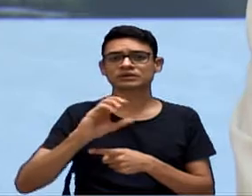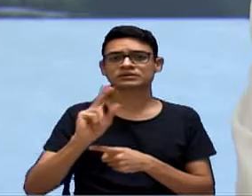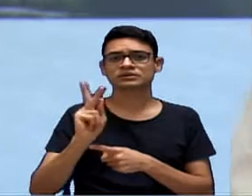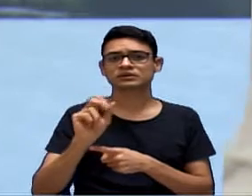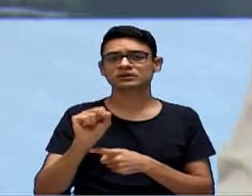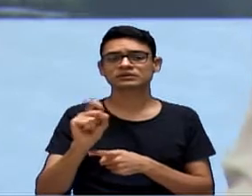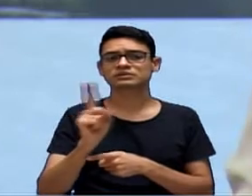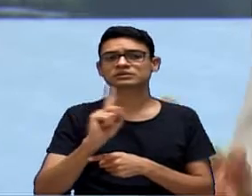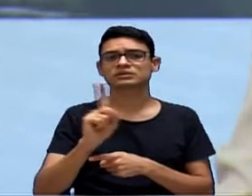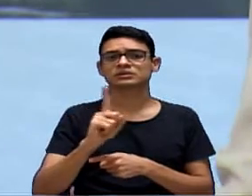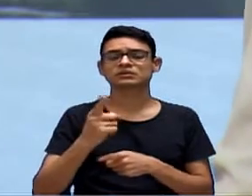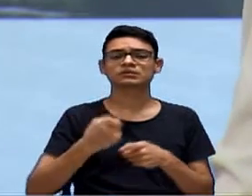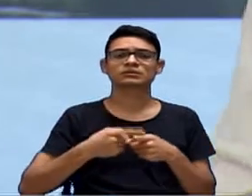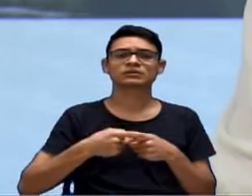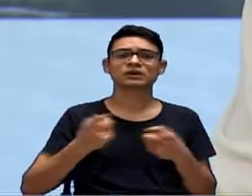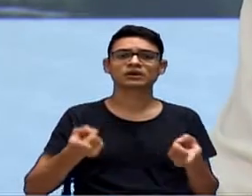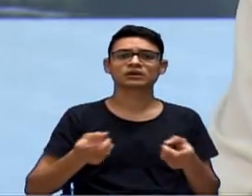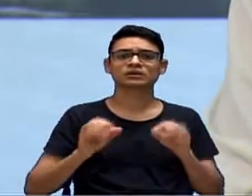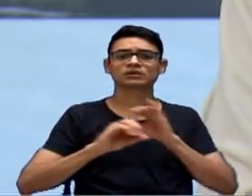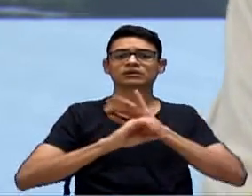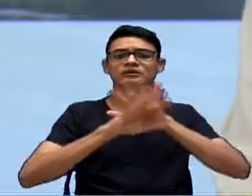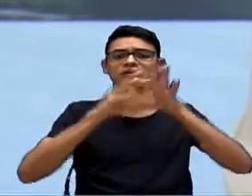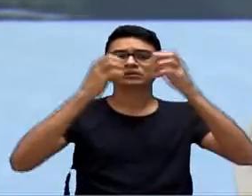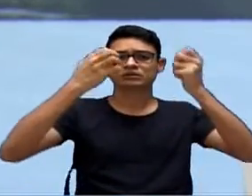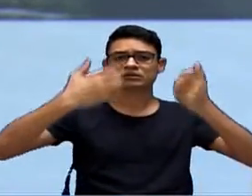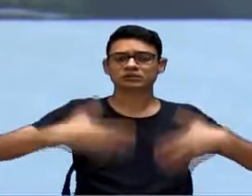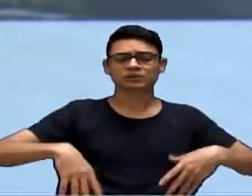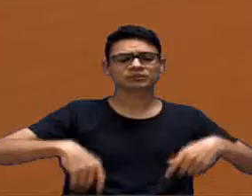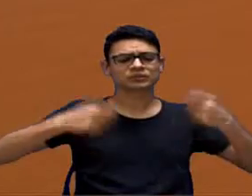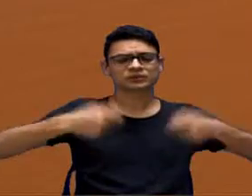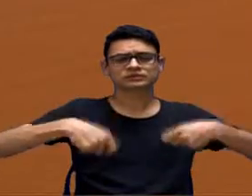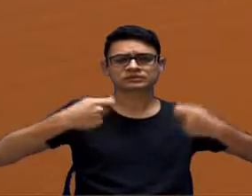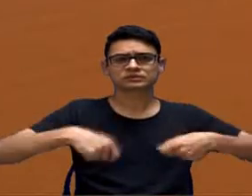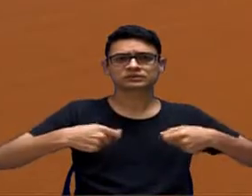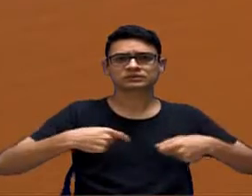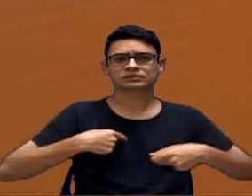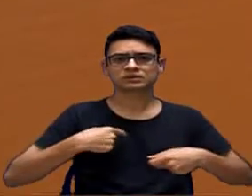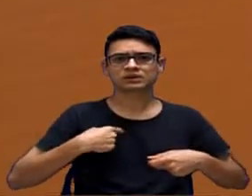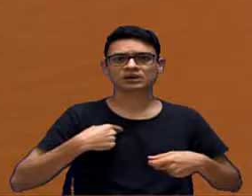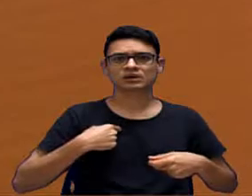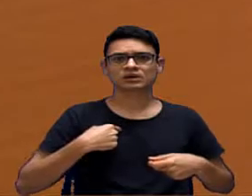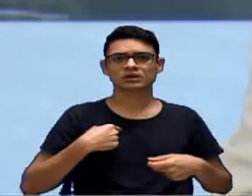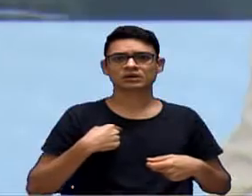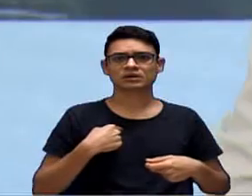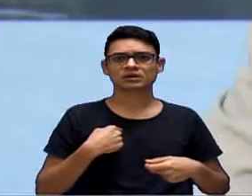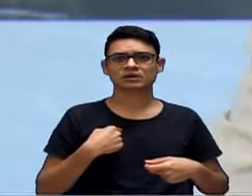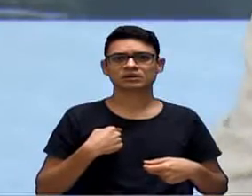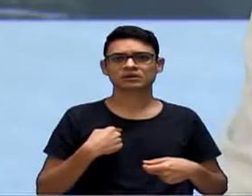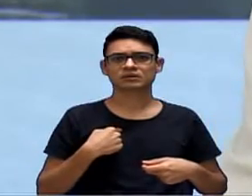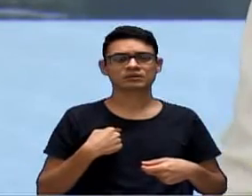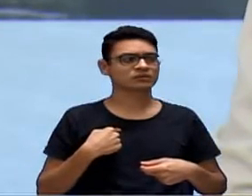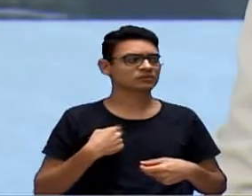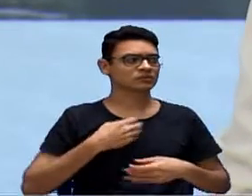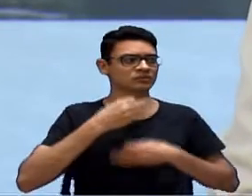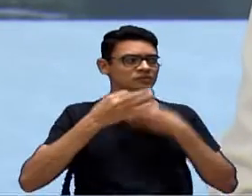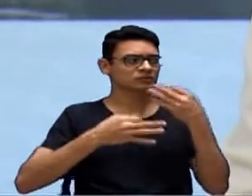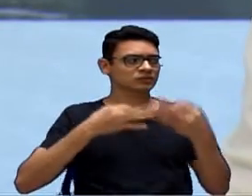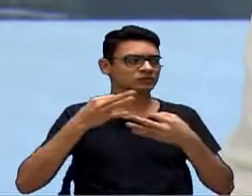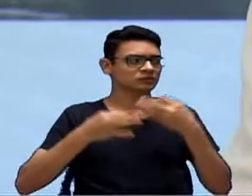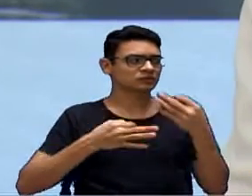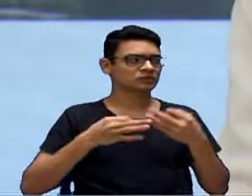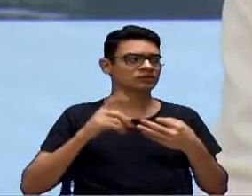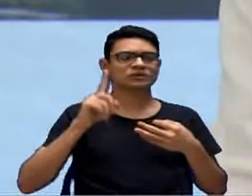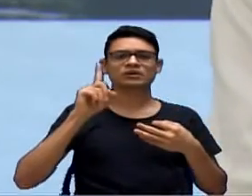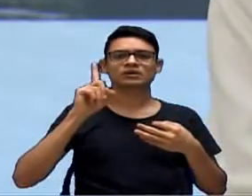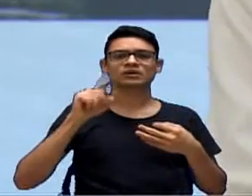inscrito... Isso tem que ficar muito bem explicado aqui na cidade de Sorocaba. Isso para mim é... Como é que se